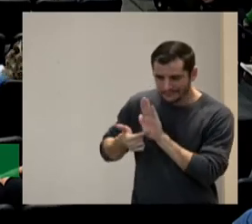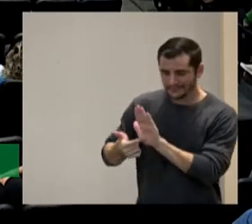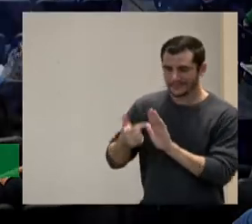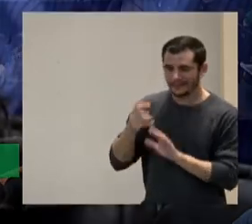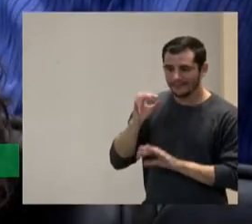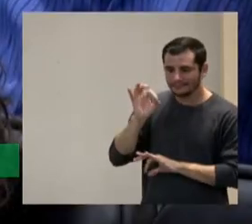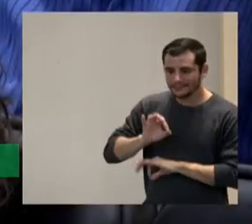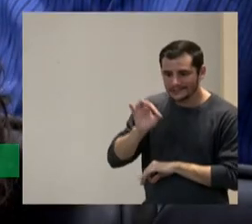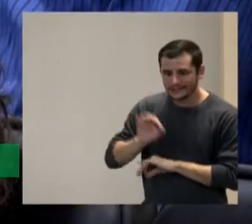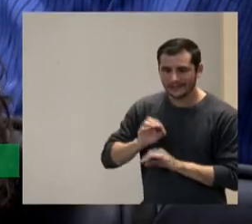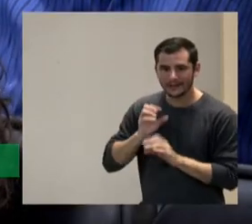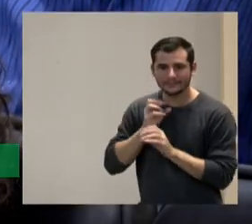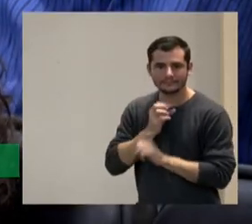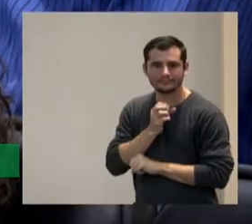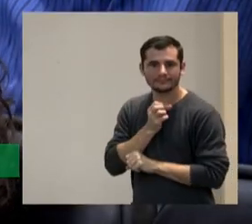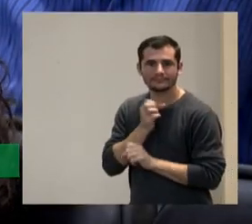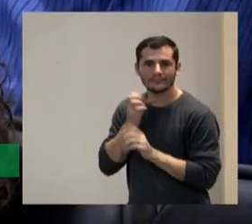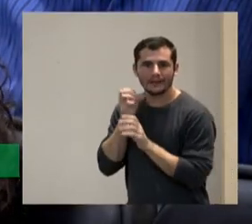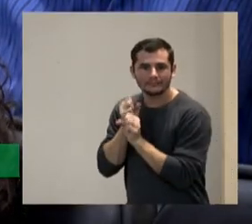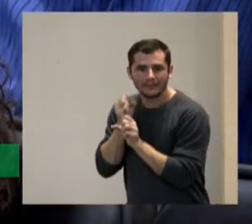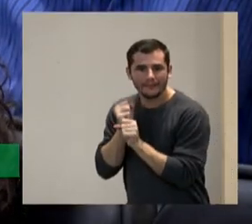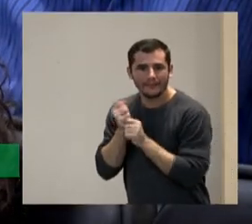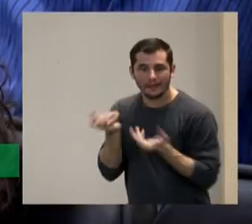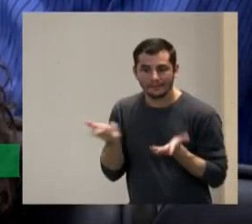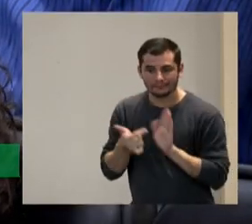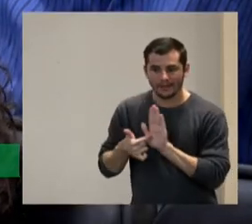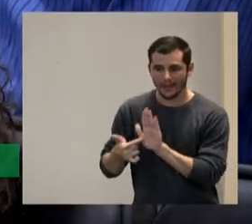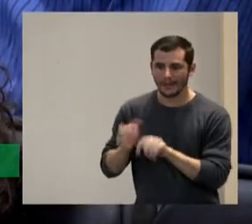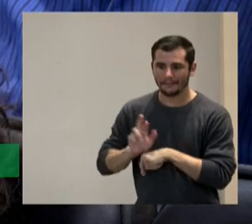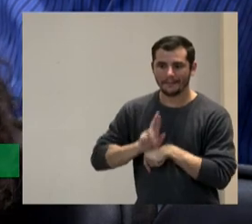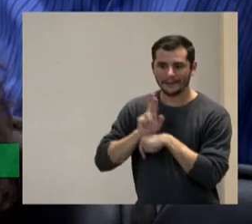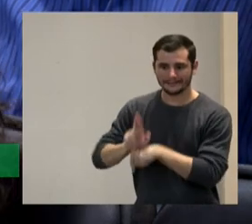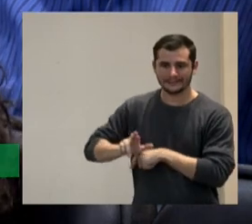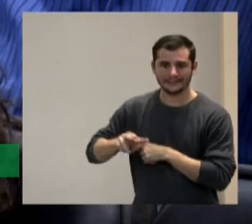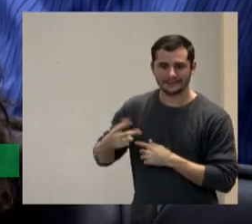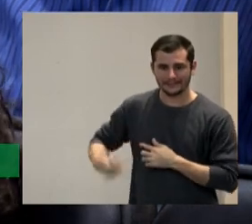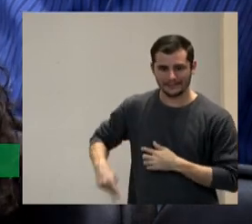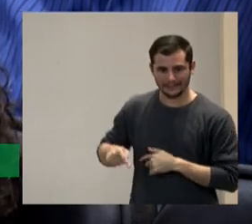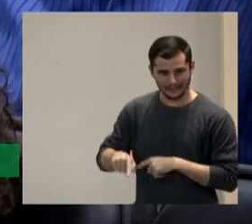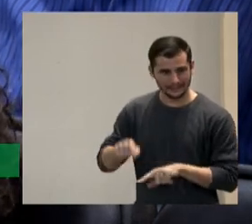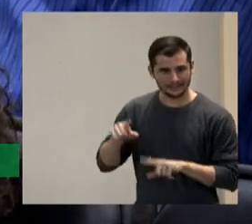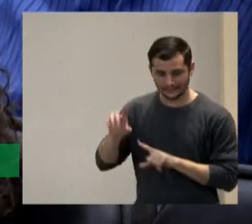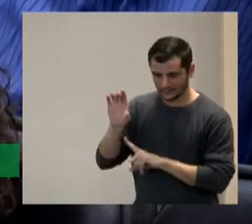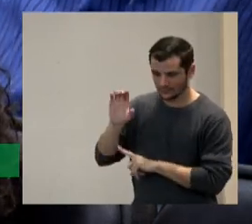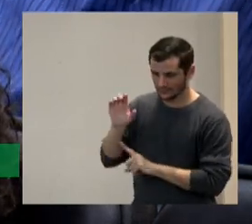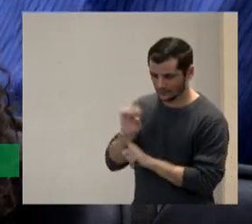representa muito bem a sociedade atual e o capacitismo e tu trouxe muito bem